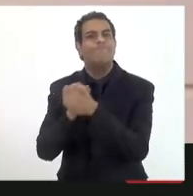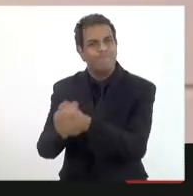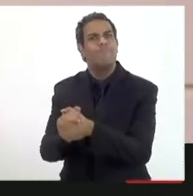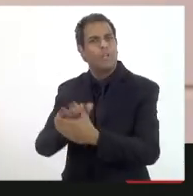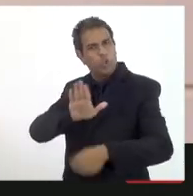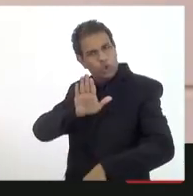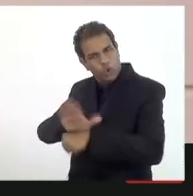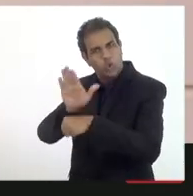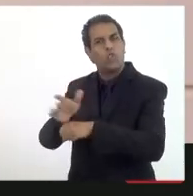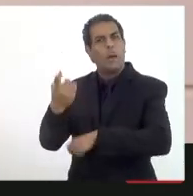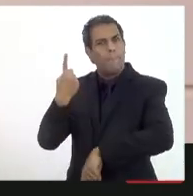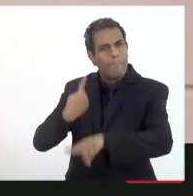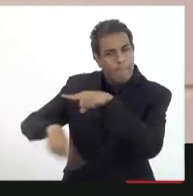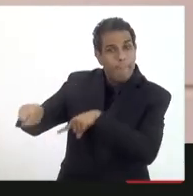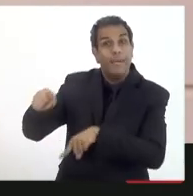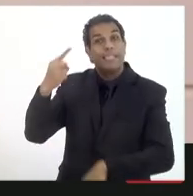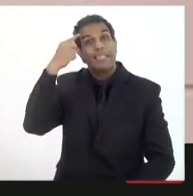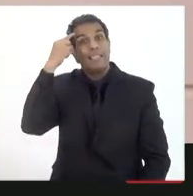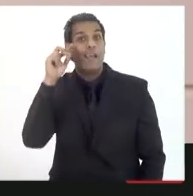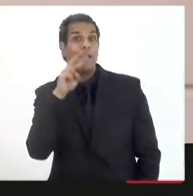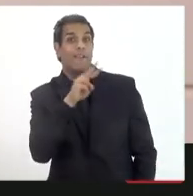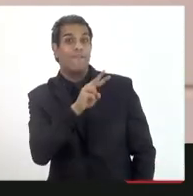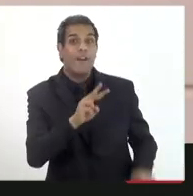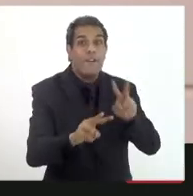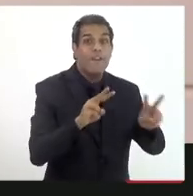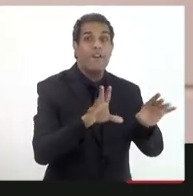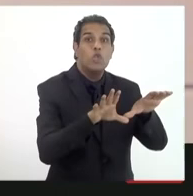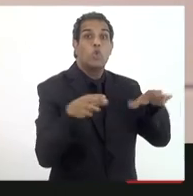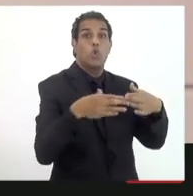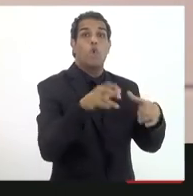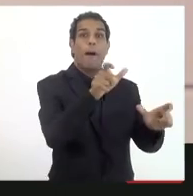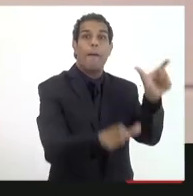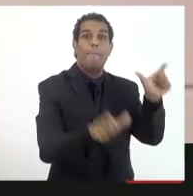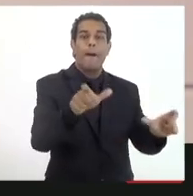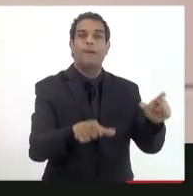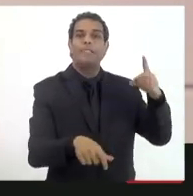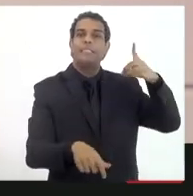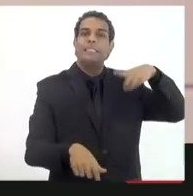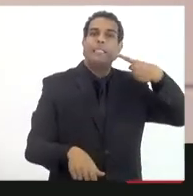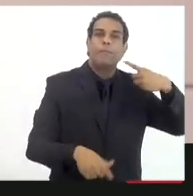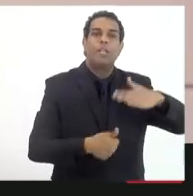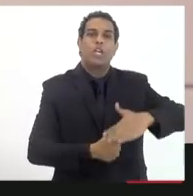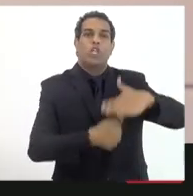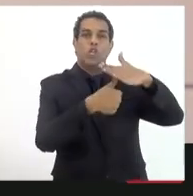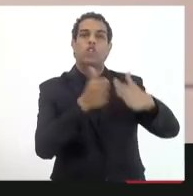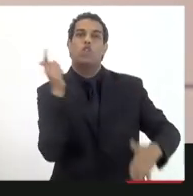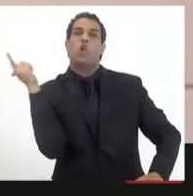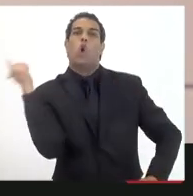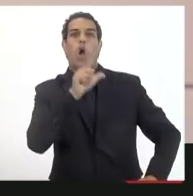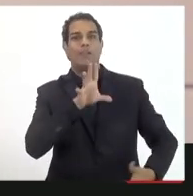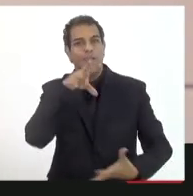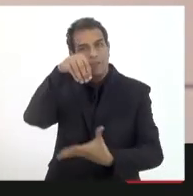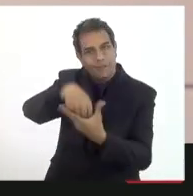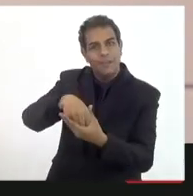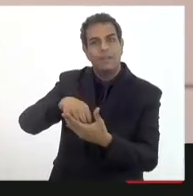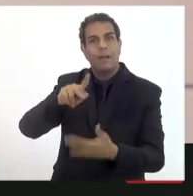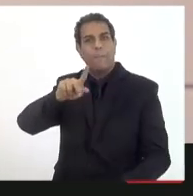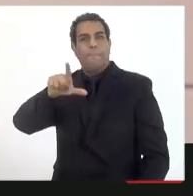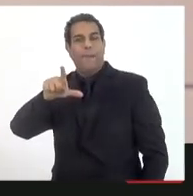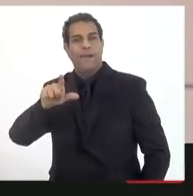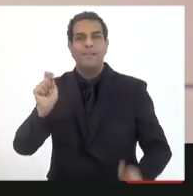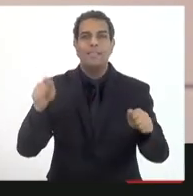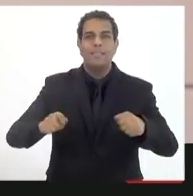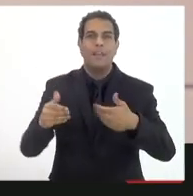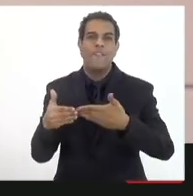colaborar junto com as ideias que estão surgindo aqui e para acompanhar a implantação e desenvolvimento desse fundo para que isso